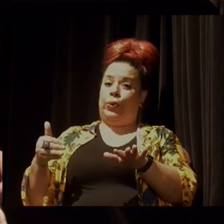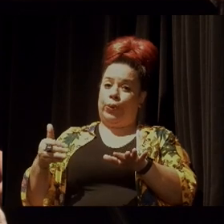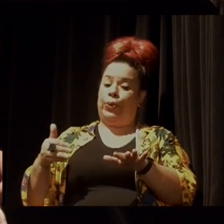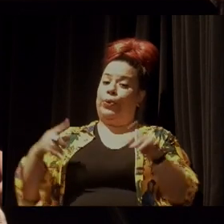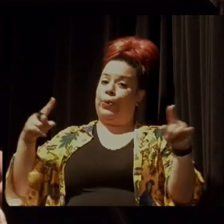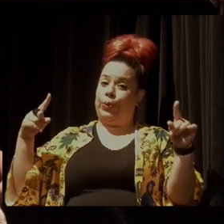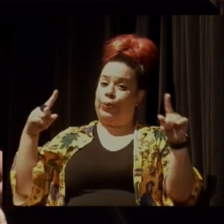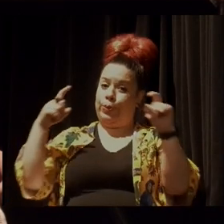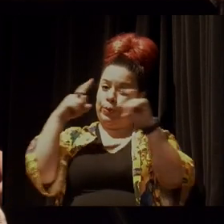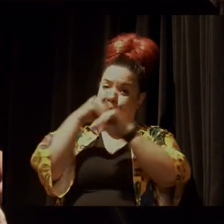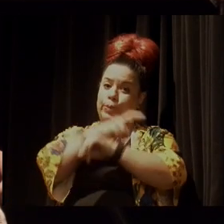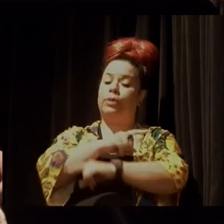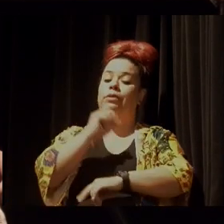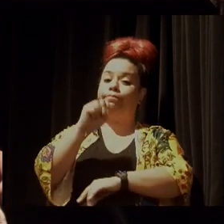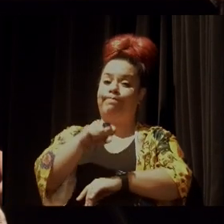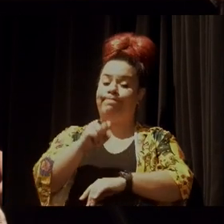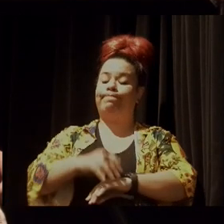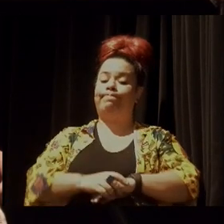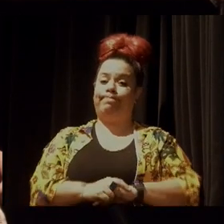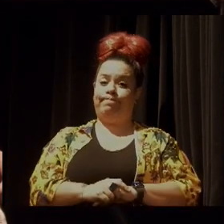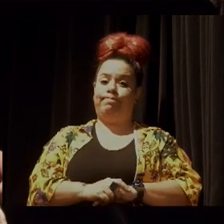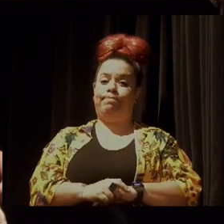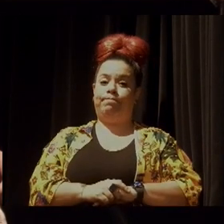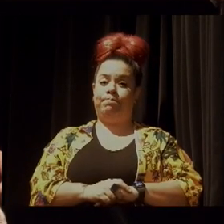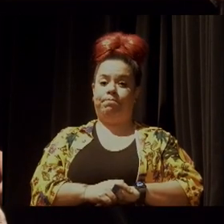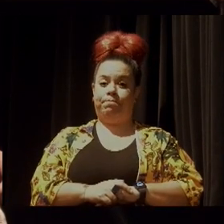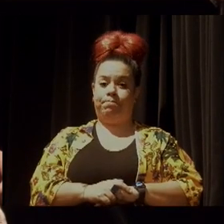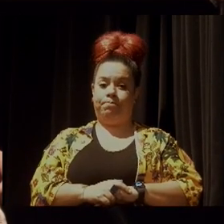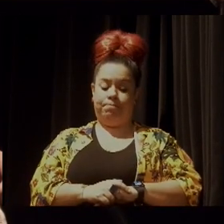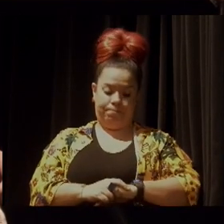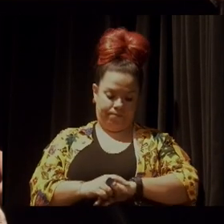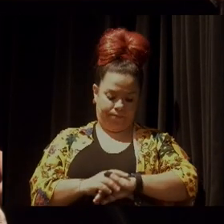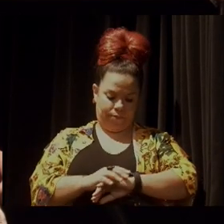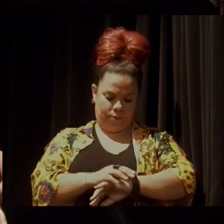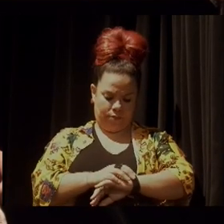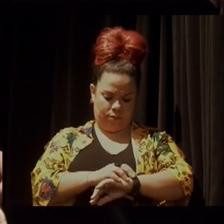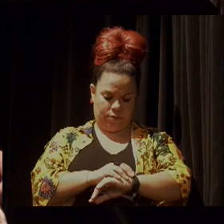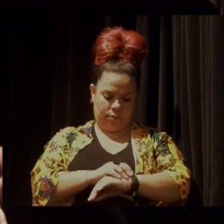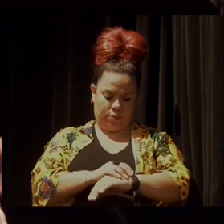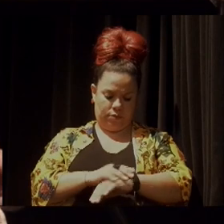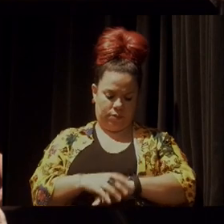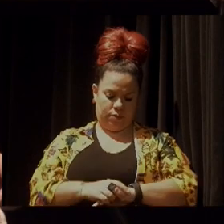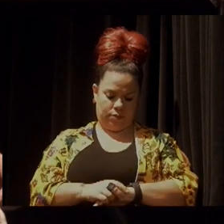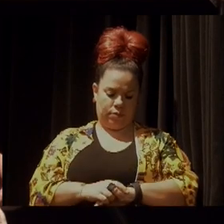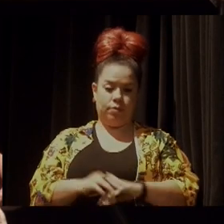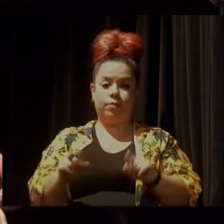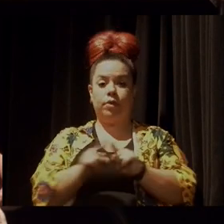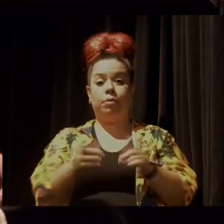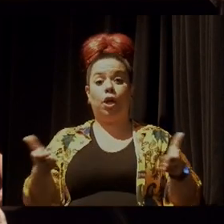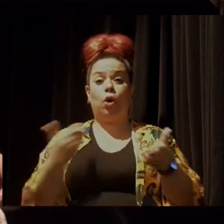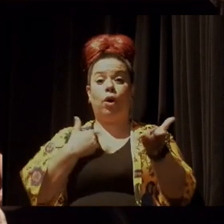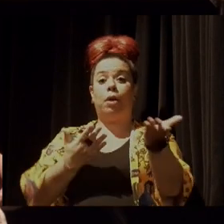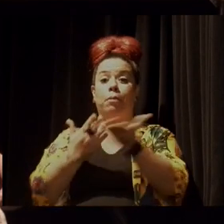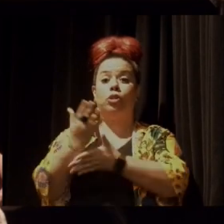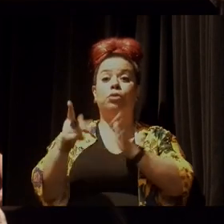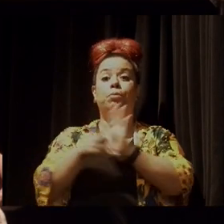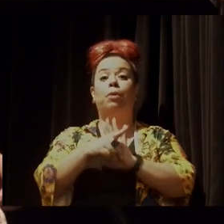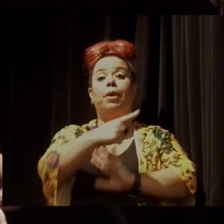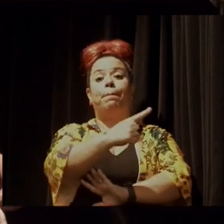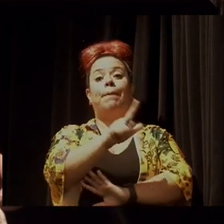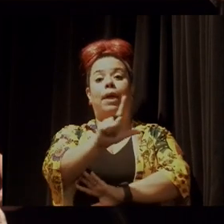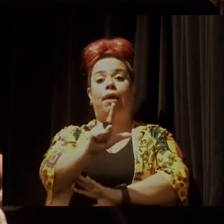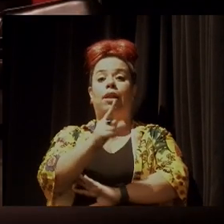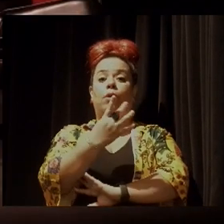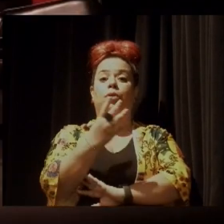difícil, terrível. A partir da aprovação, inclusive, agora do PL 490.